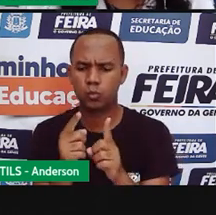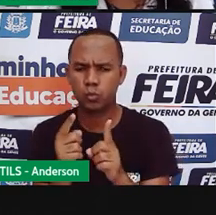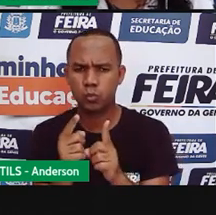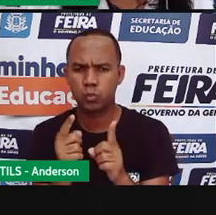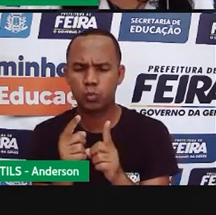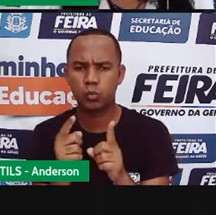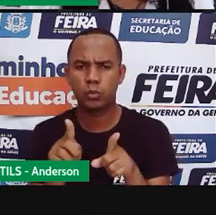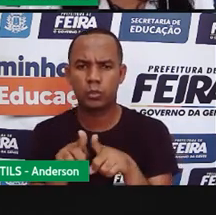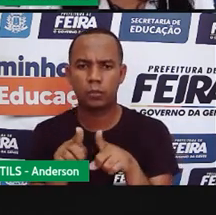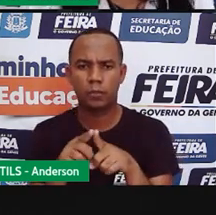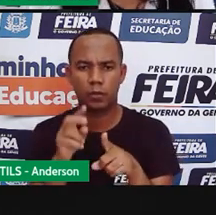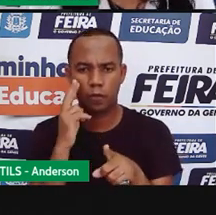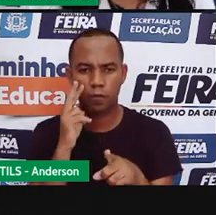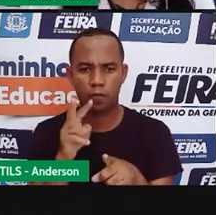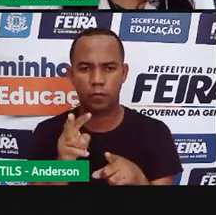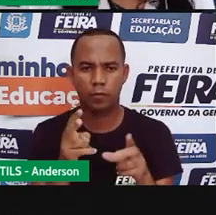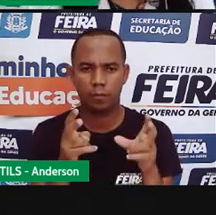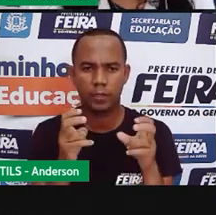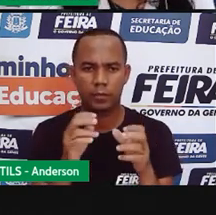olha só